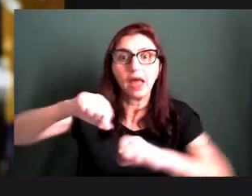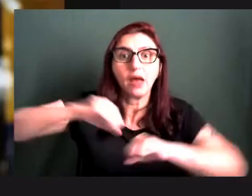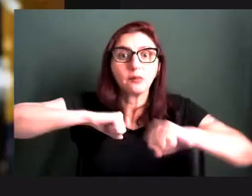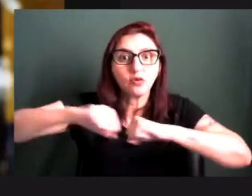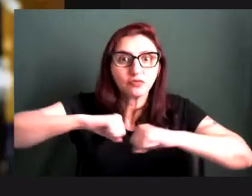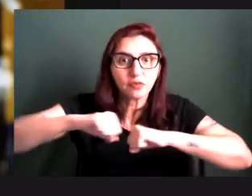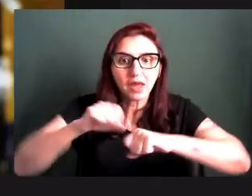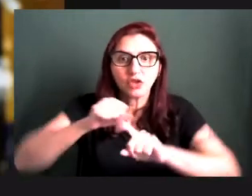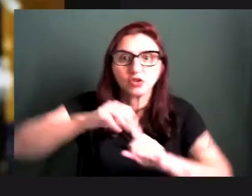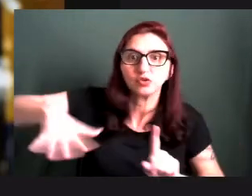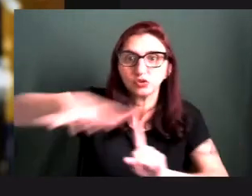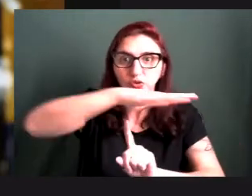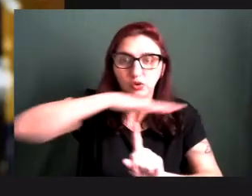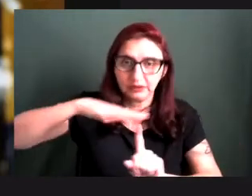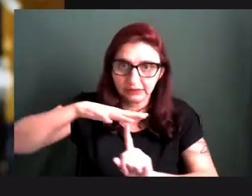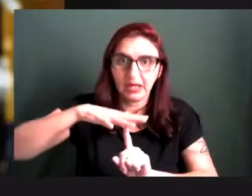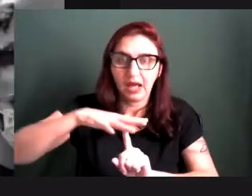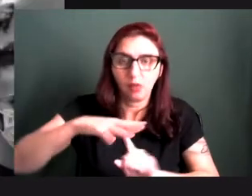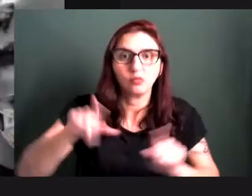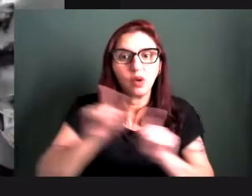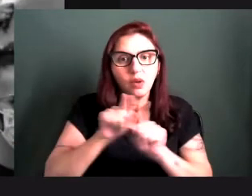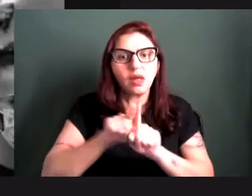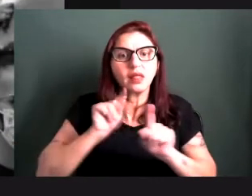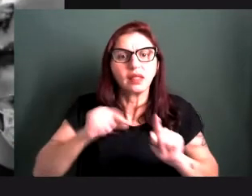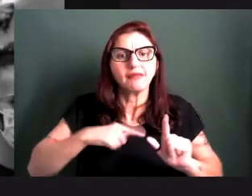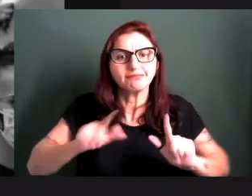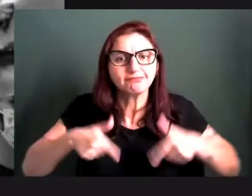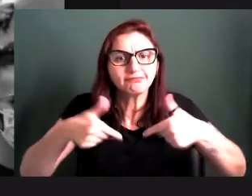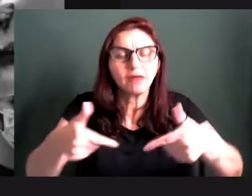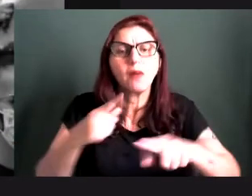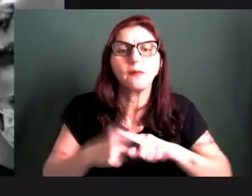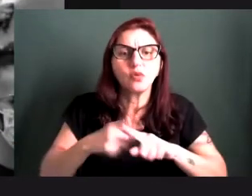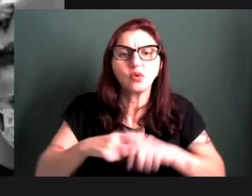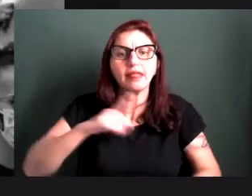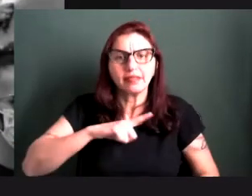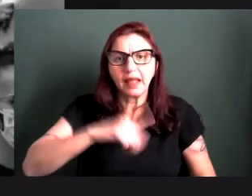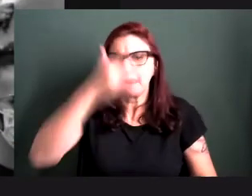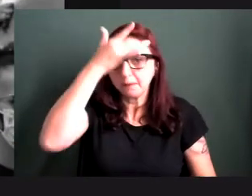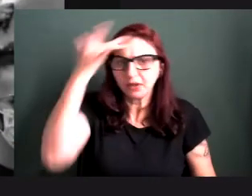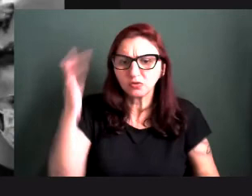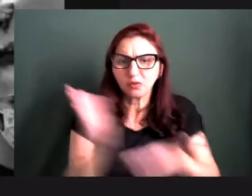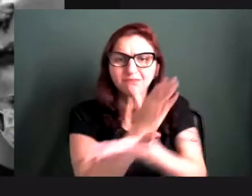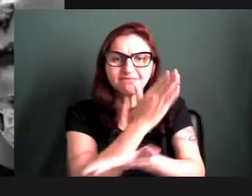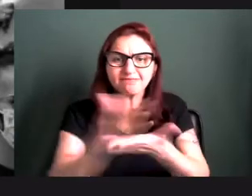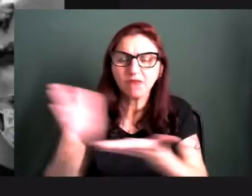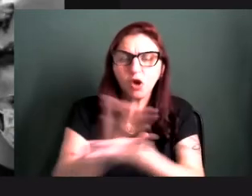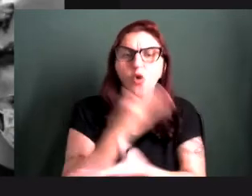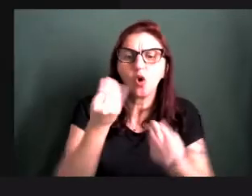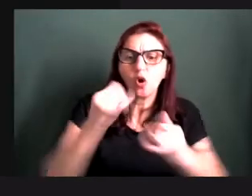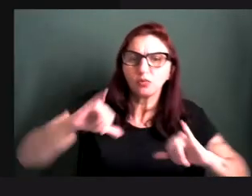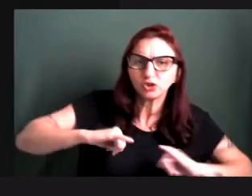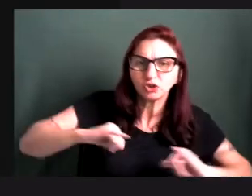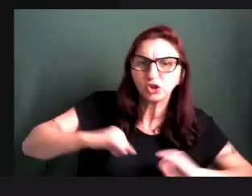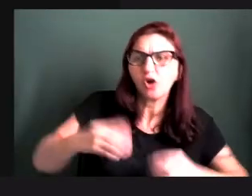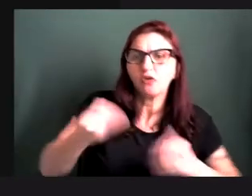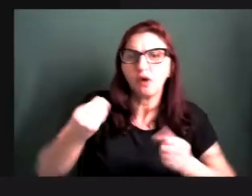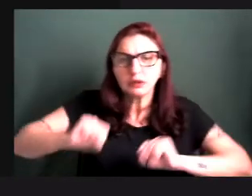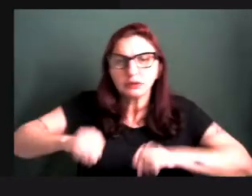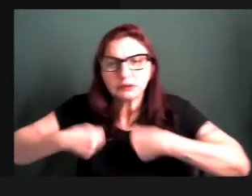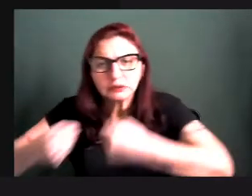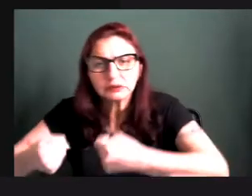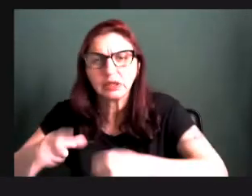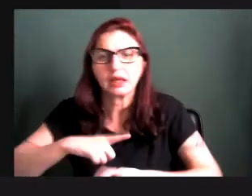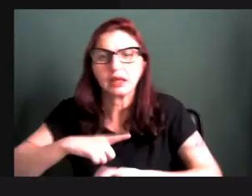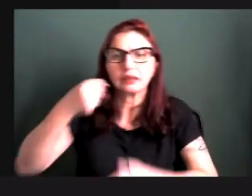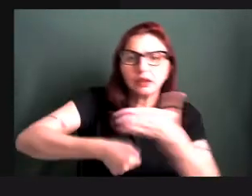causas de luta, para estar mostrando quem está à margem, quem está lutando, quem está à beira, para dar voz a essas pessoas, para